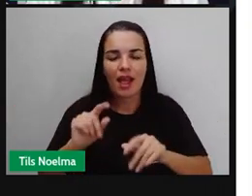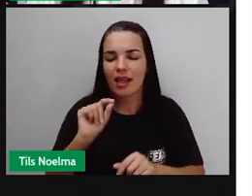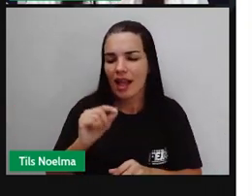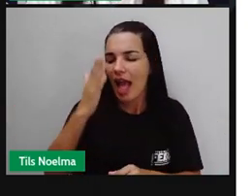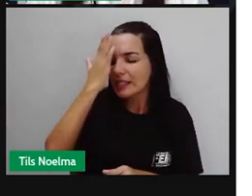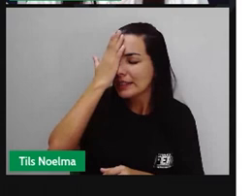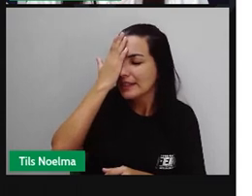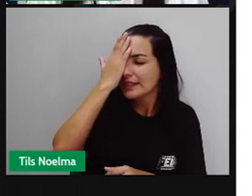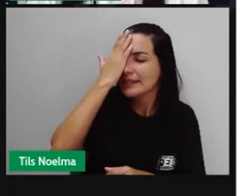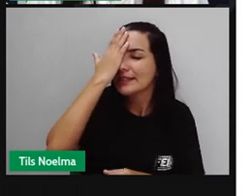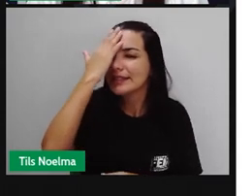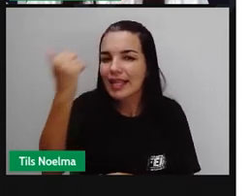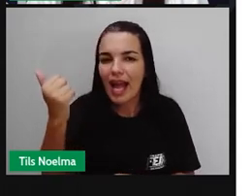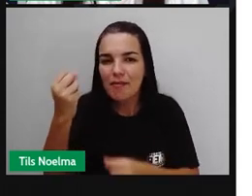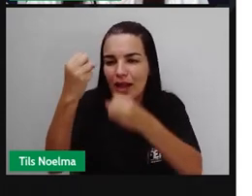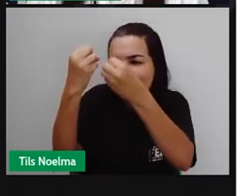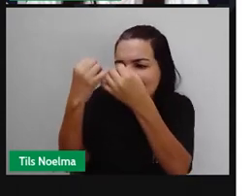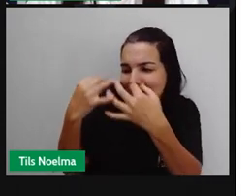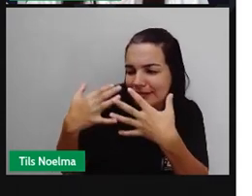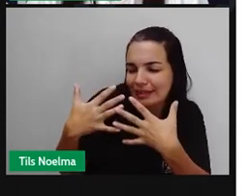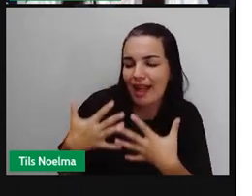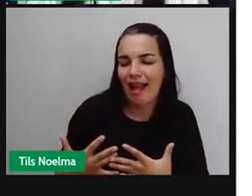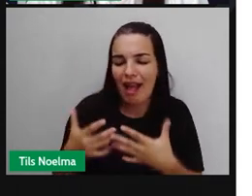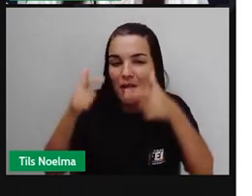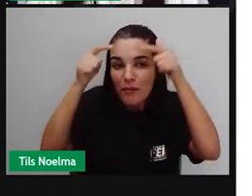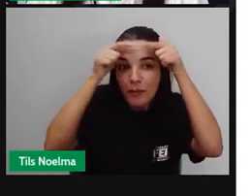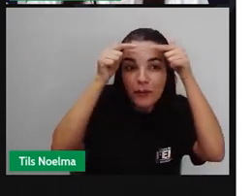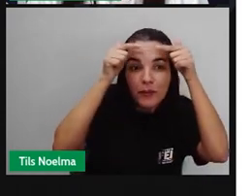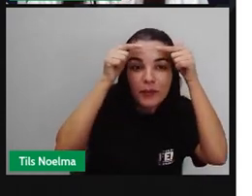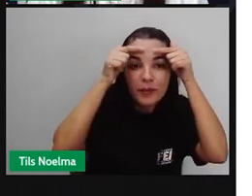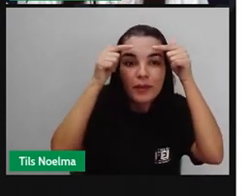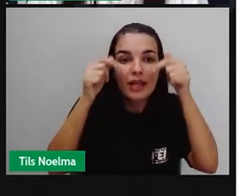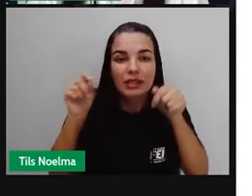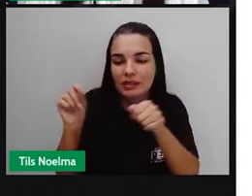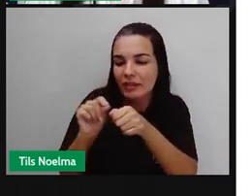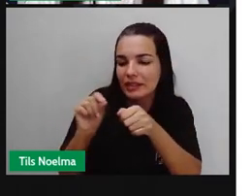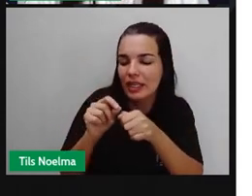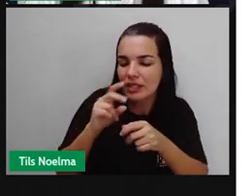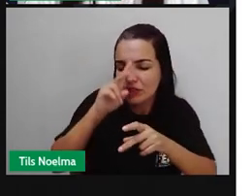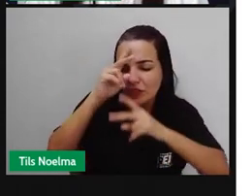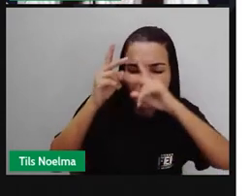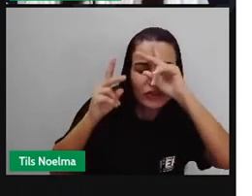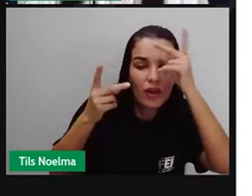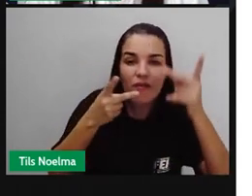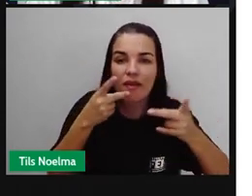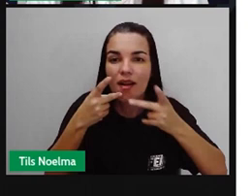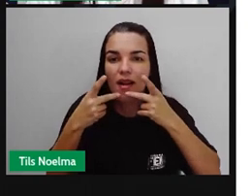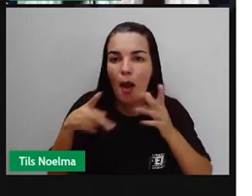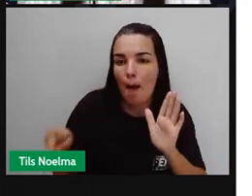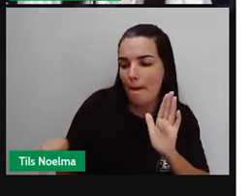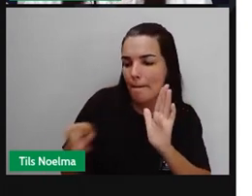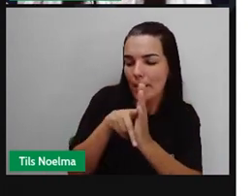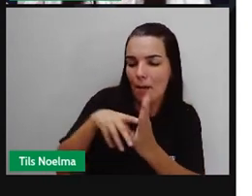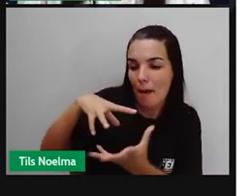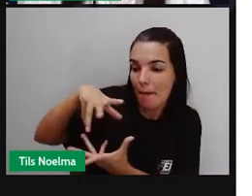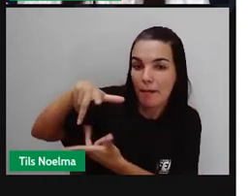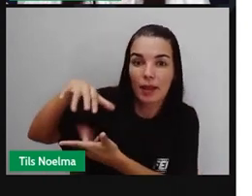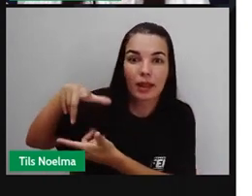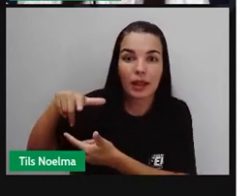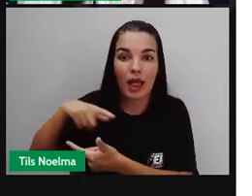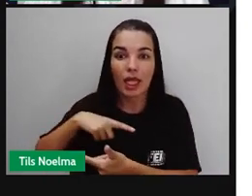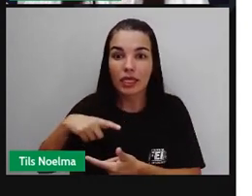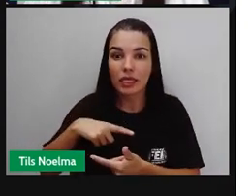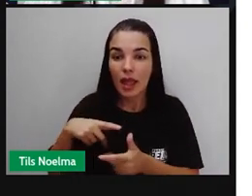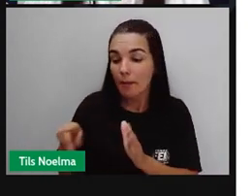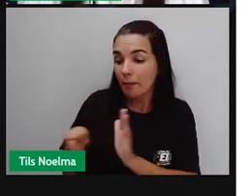inesquecíveis histórias contadas pelo Pequeno Príncipe falavam do seu próprio planeta com seus três vulcões. Ele morava